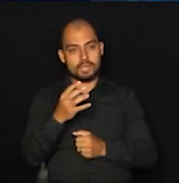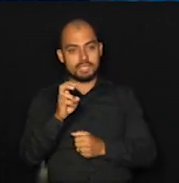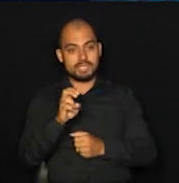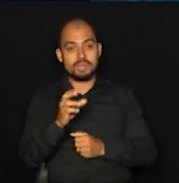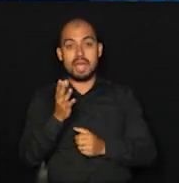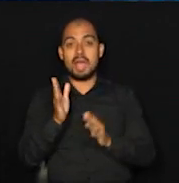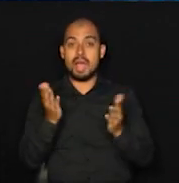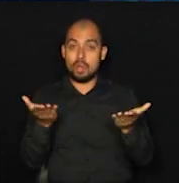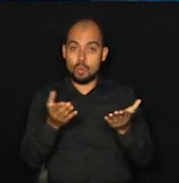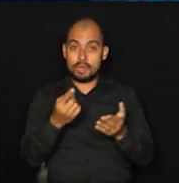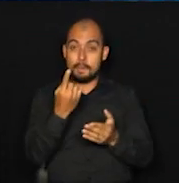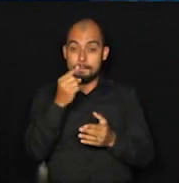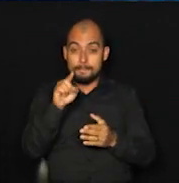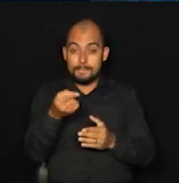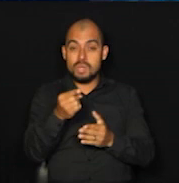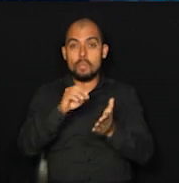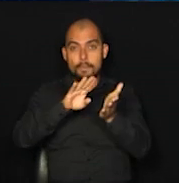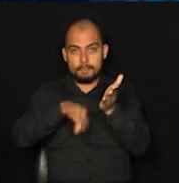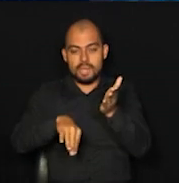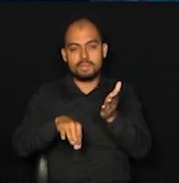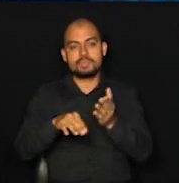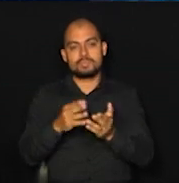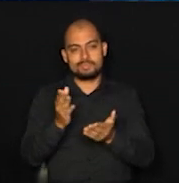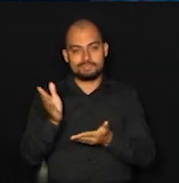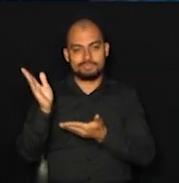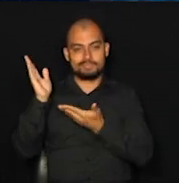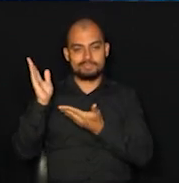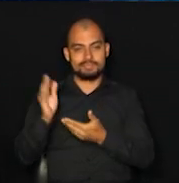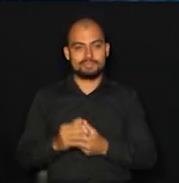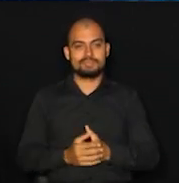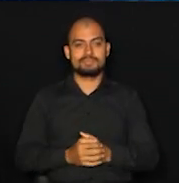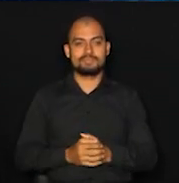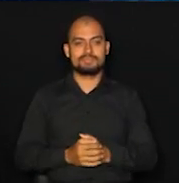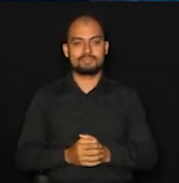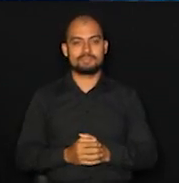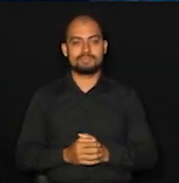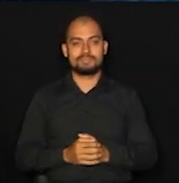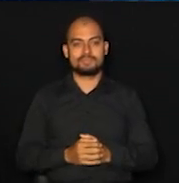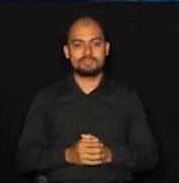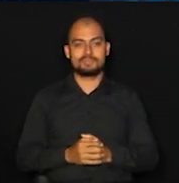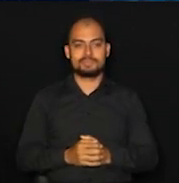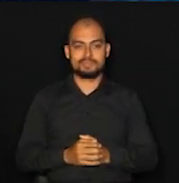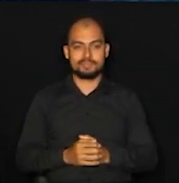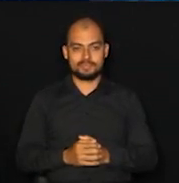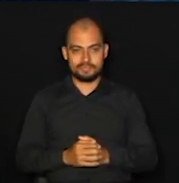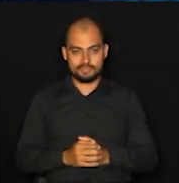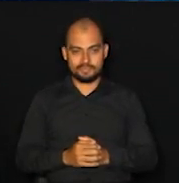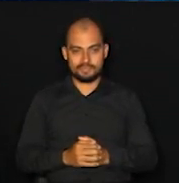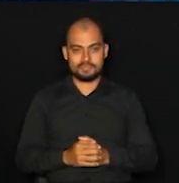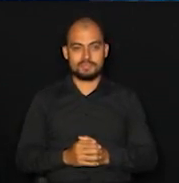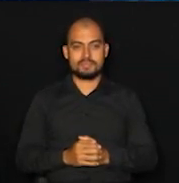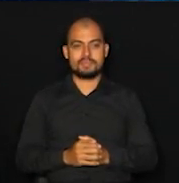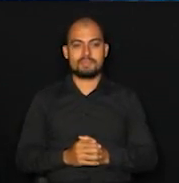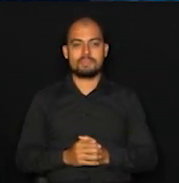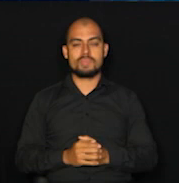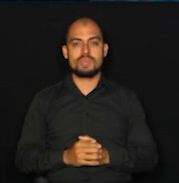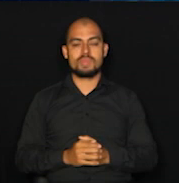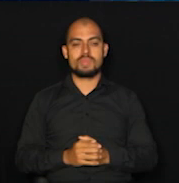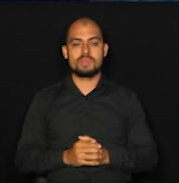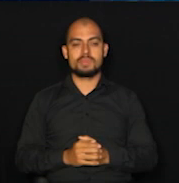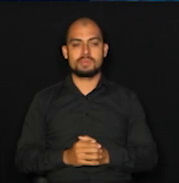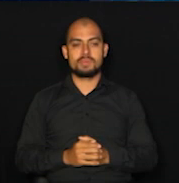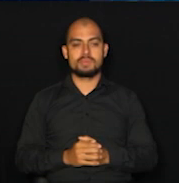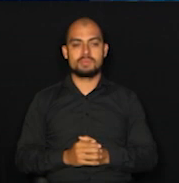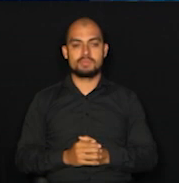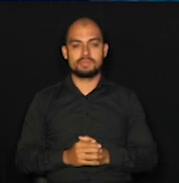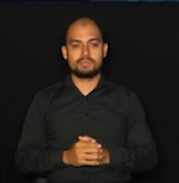menos de 1.000, Engenheiro Coelho, 934 casos, Santo Antônio de Posse, 887, Pedreira,